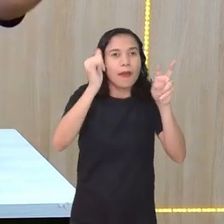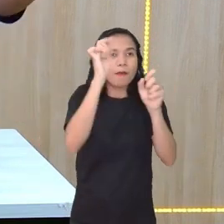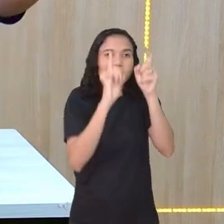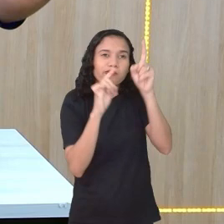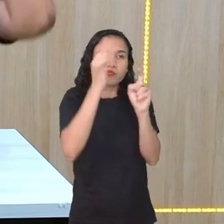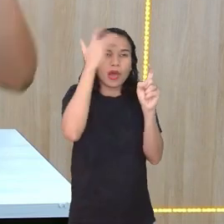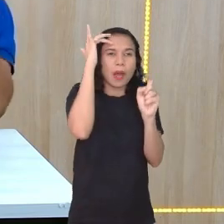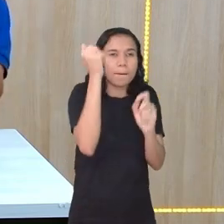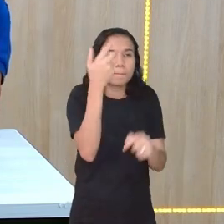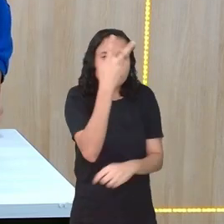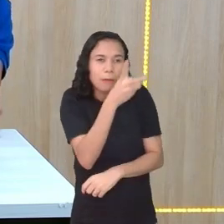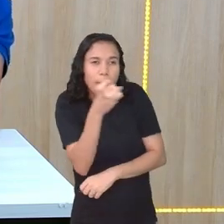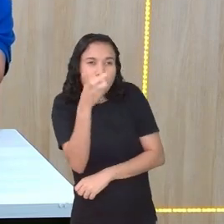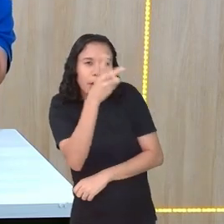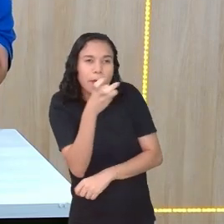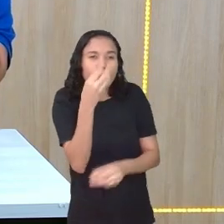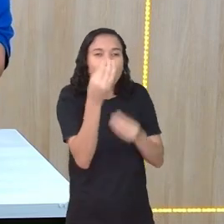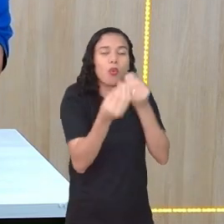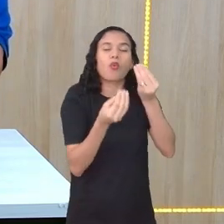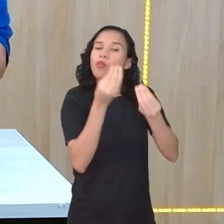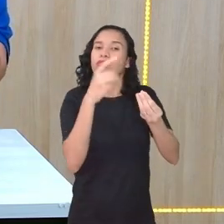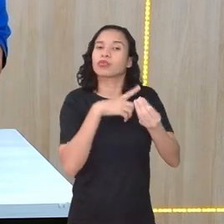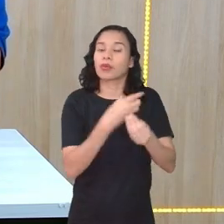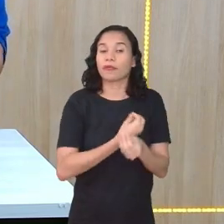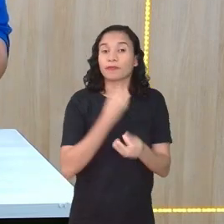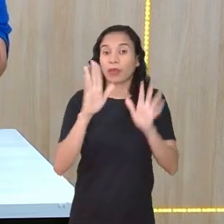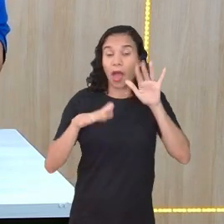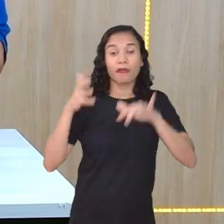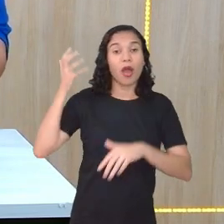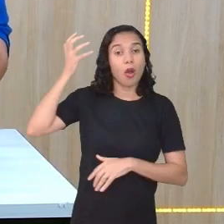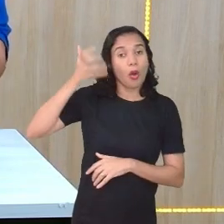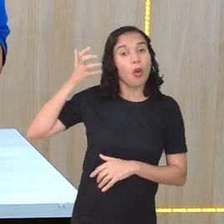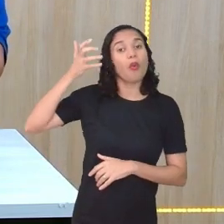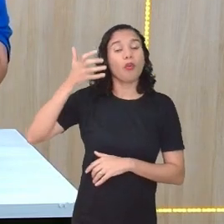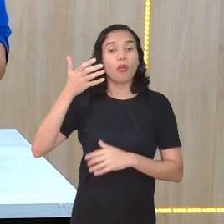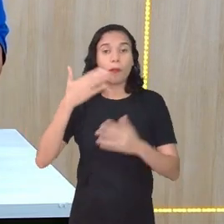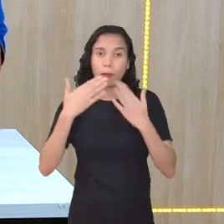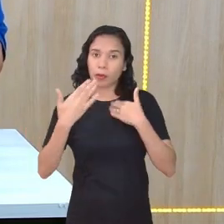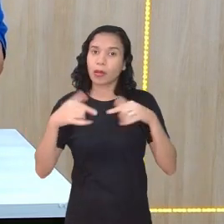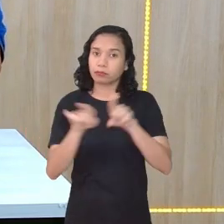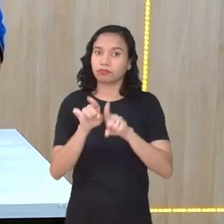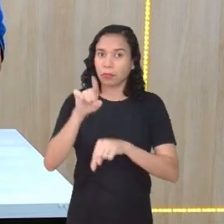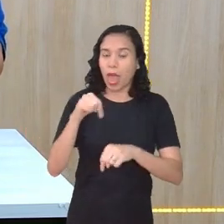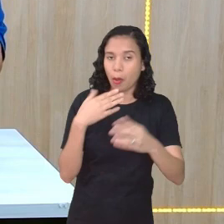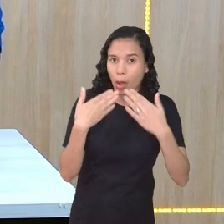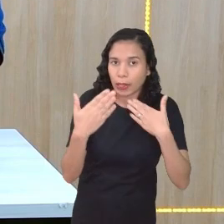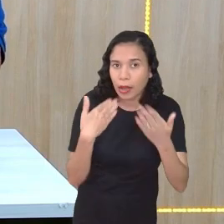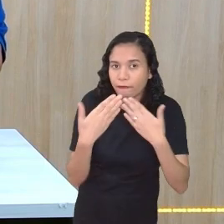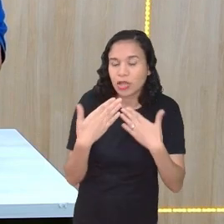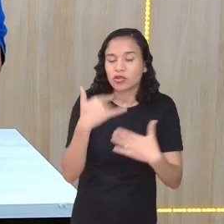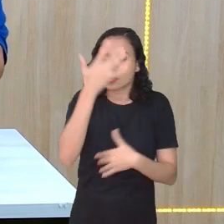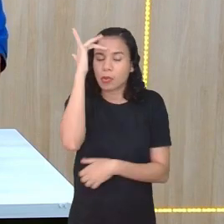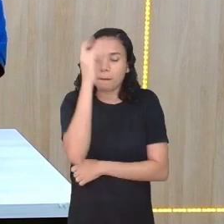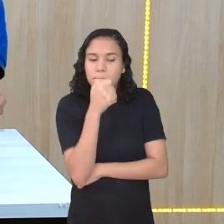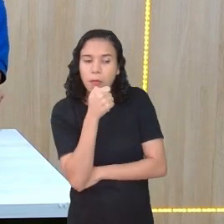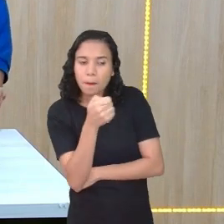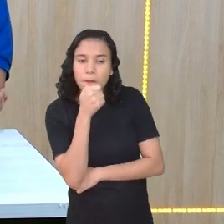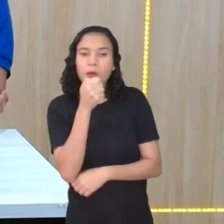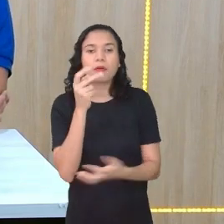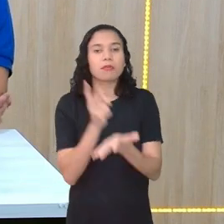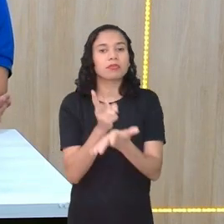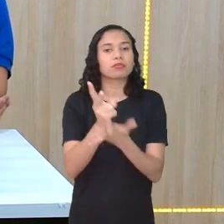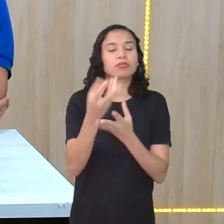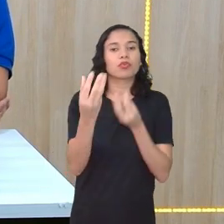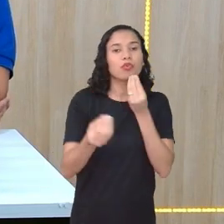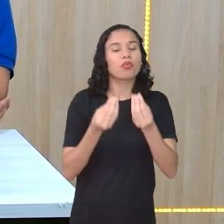pessoais, né? De como você está. Porque às vezes o podcast também é uma entrevista, né? Em muitos momentos. Então, tem sempre